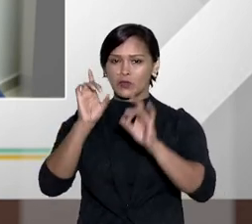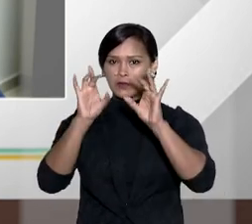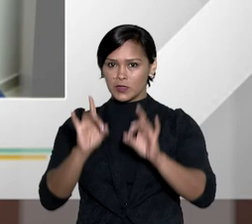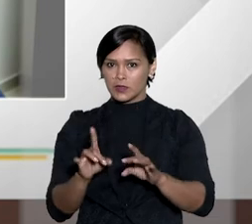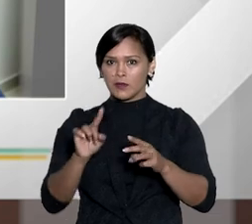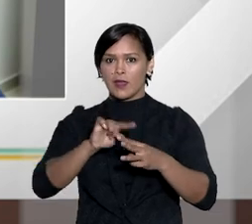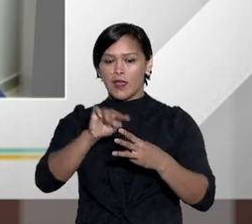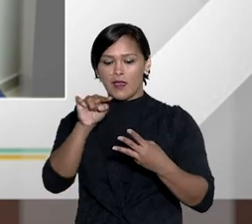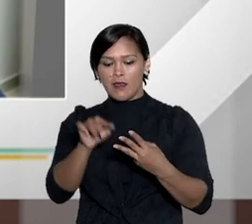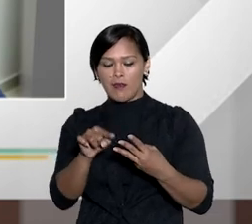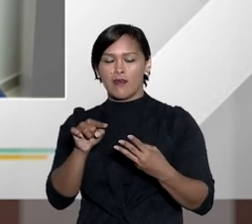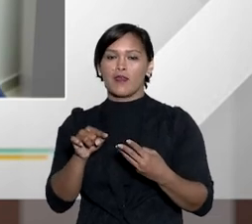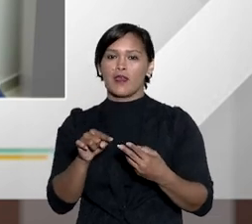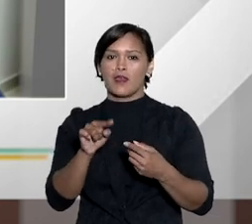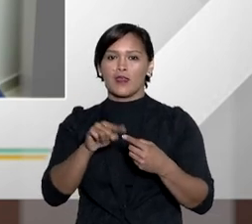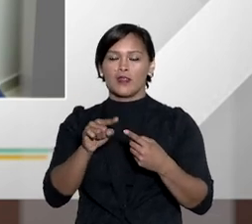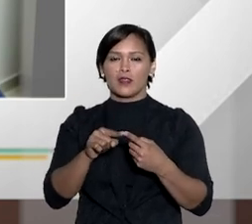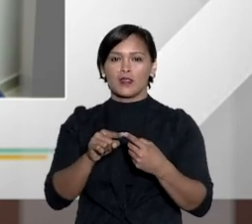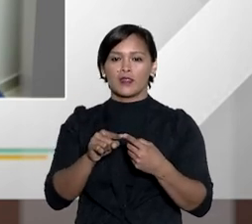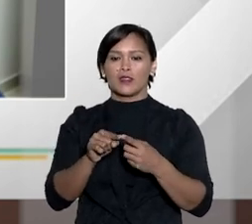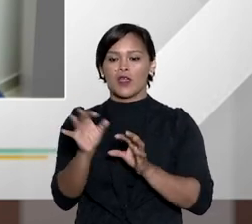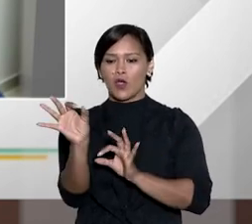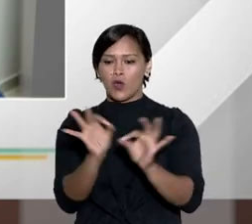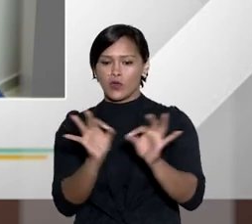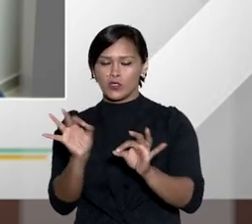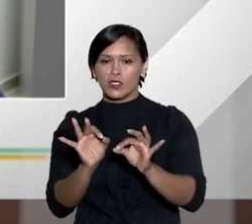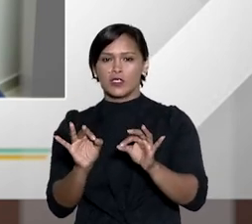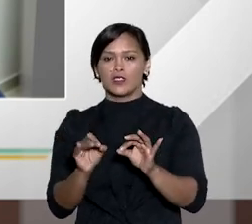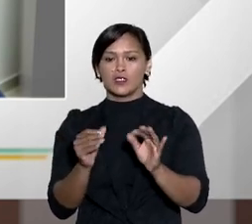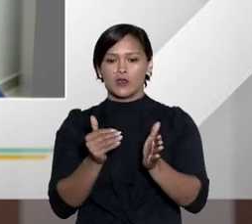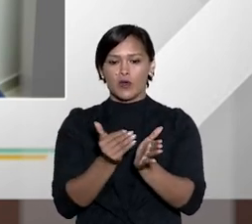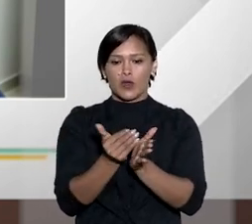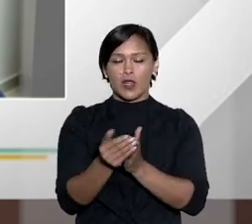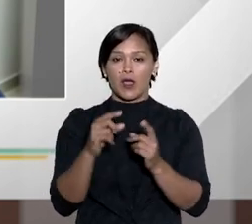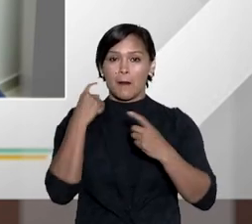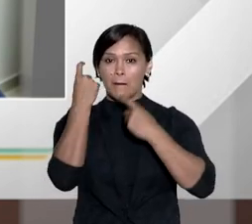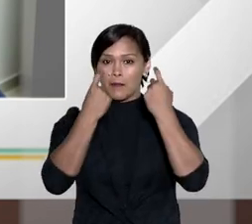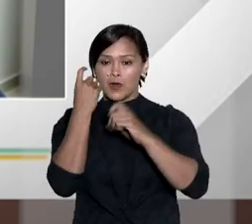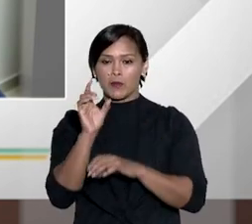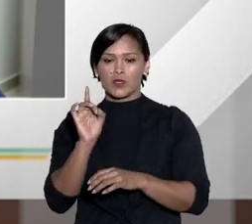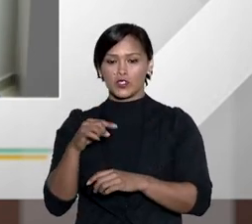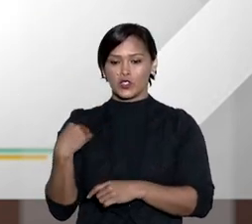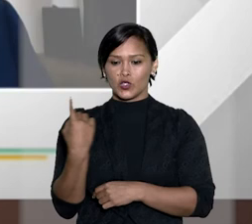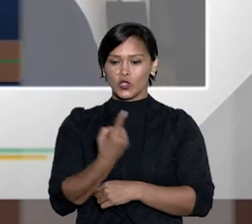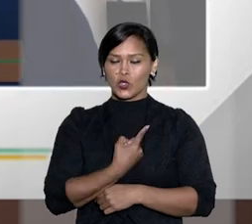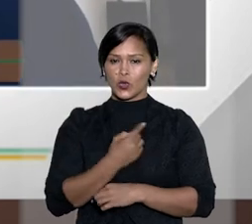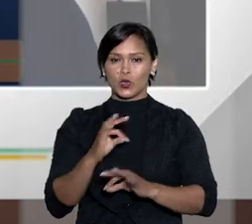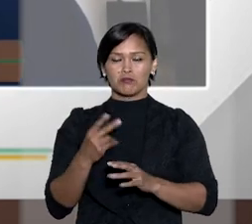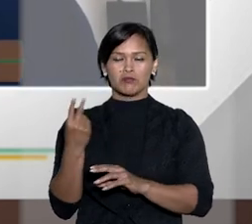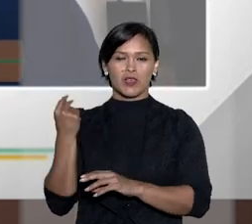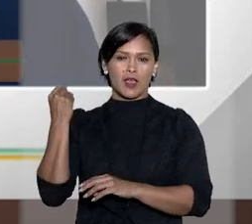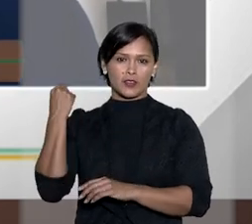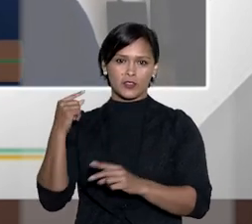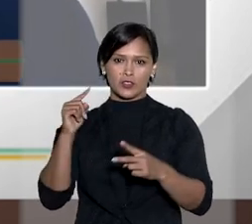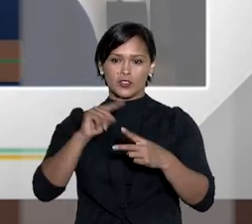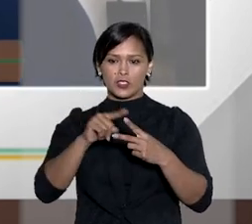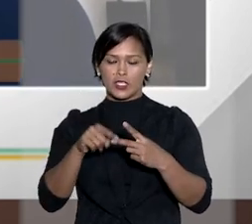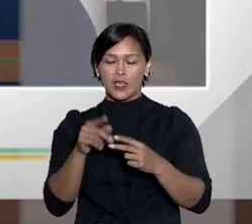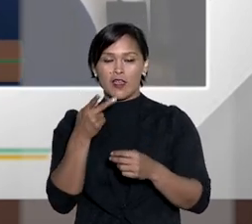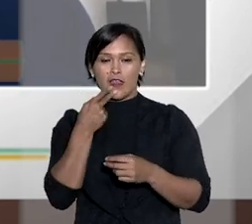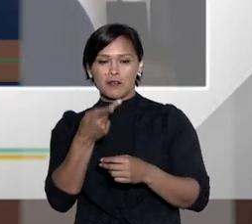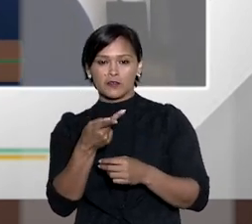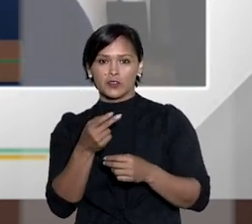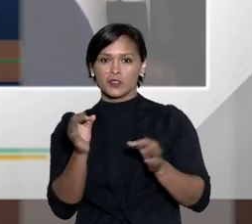eu acho que o Eric pegou os dois pontos principais tanto a questão da ordinarização do procedimento que é uma preocupação